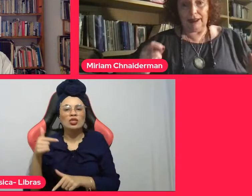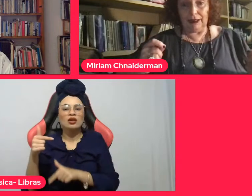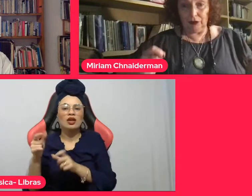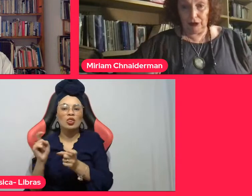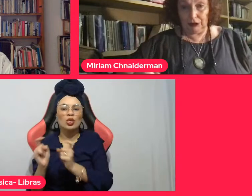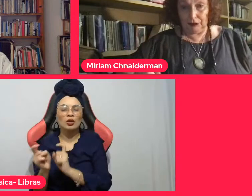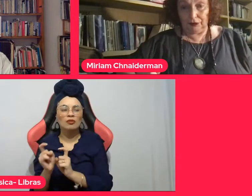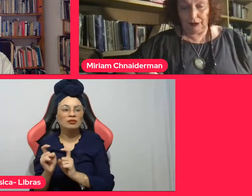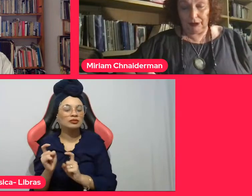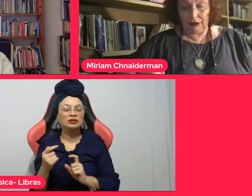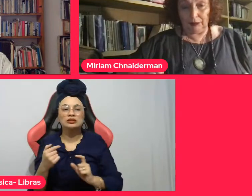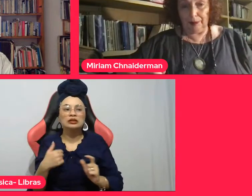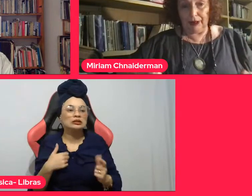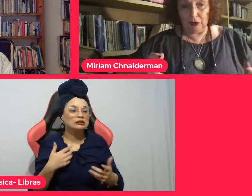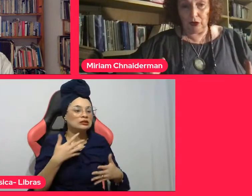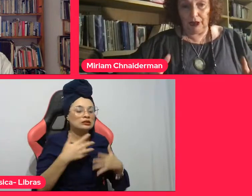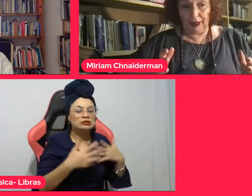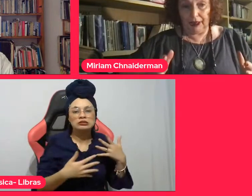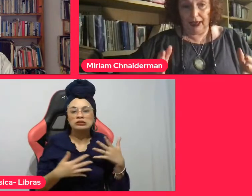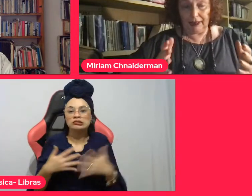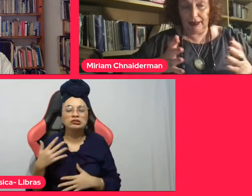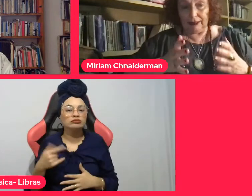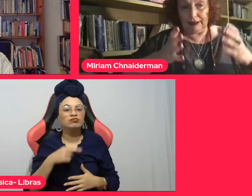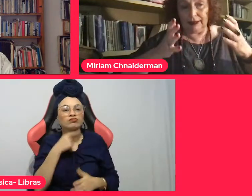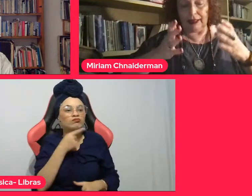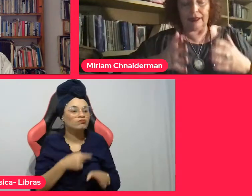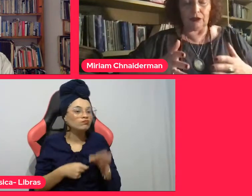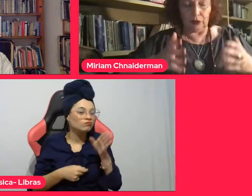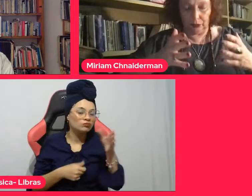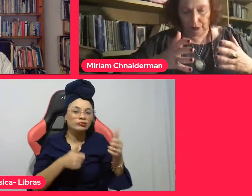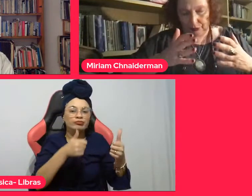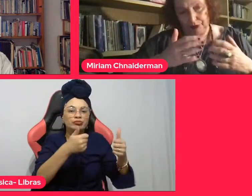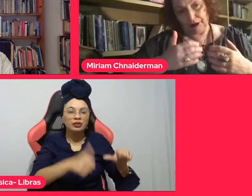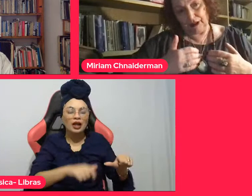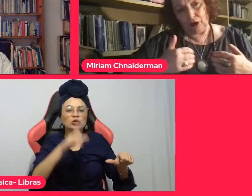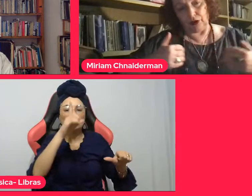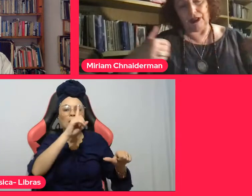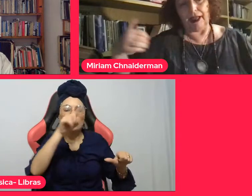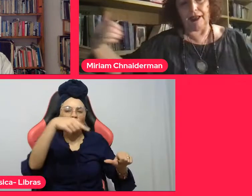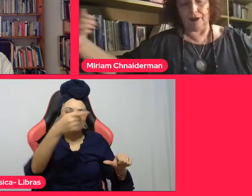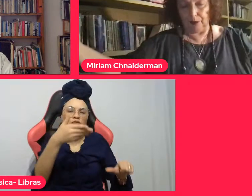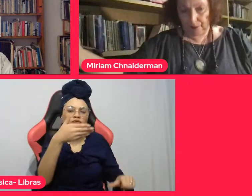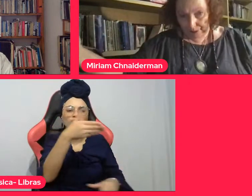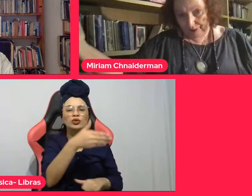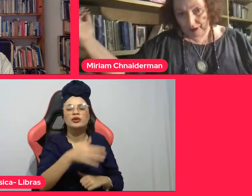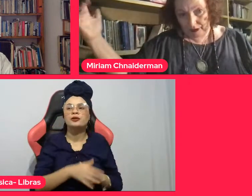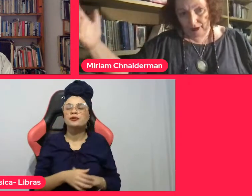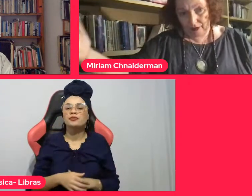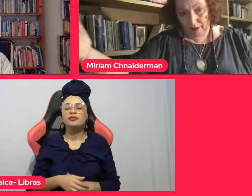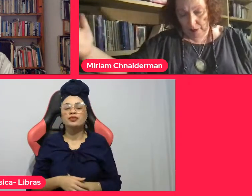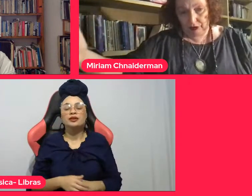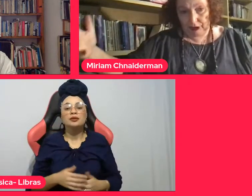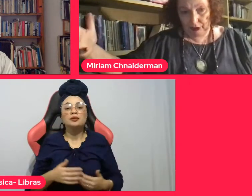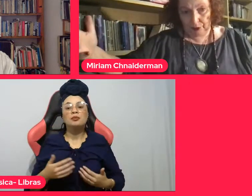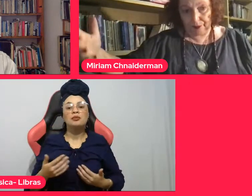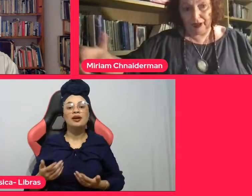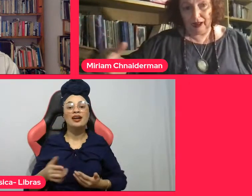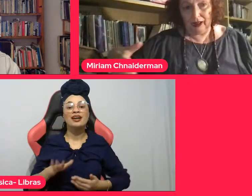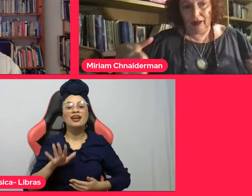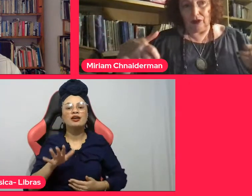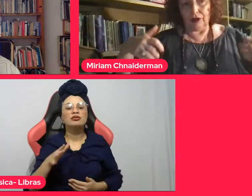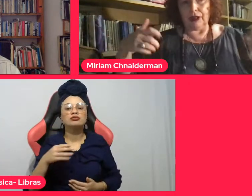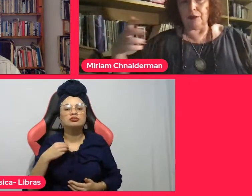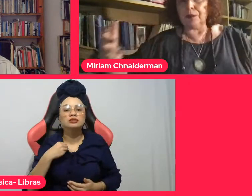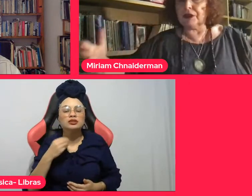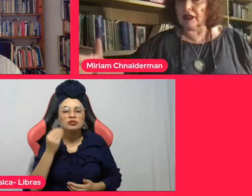experiência que eu tive de percorrer aqueles cantos que rodeiam o museu,